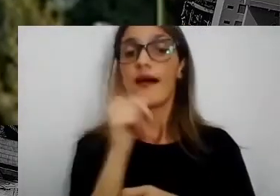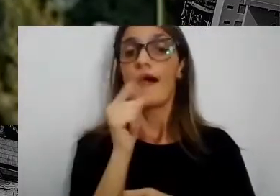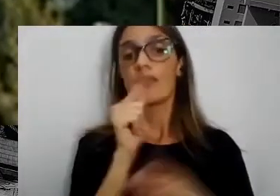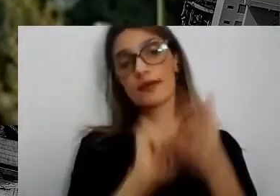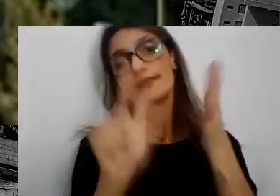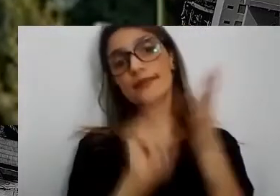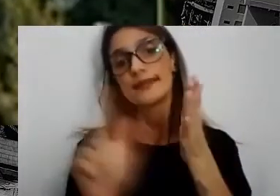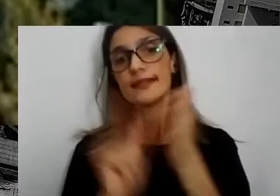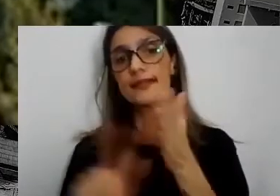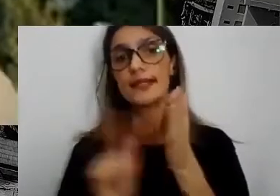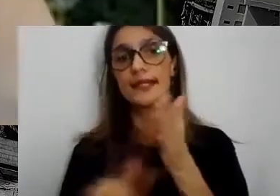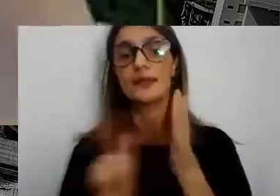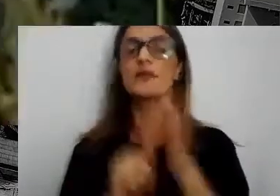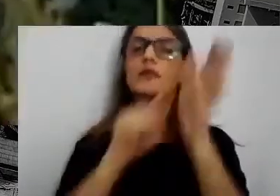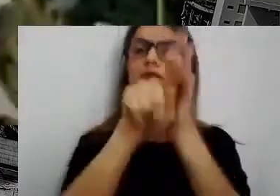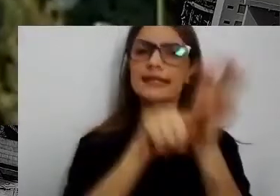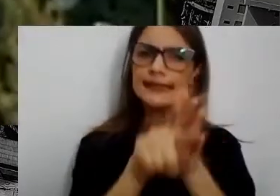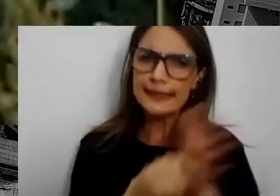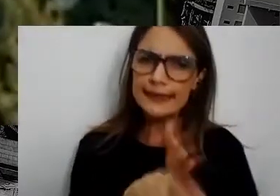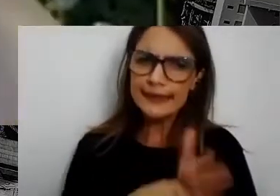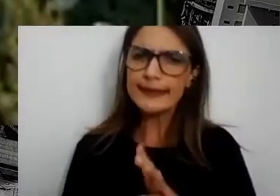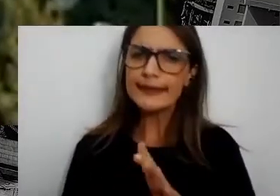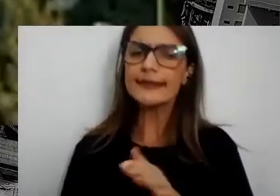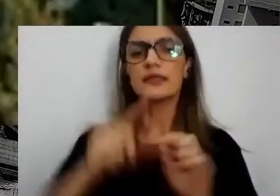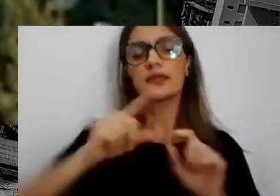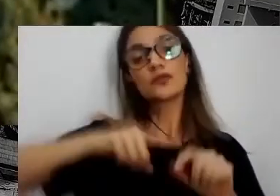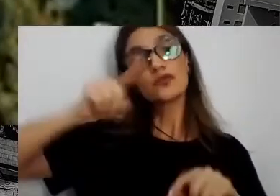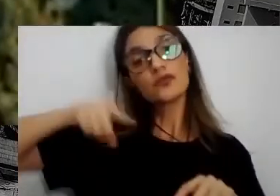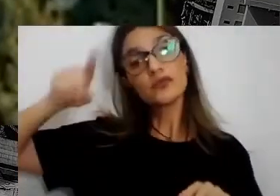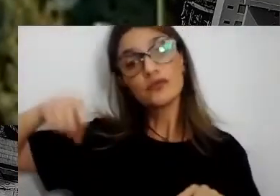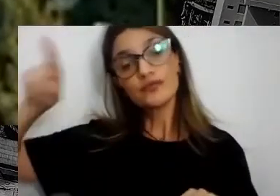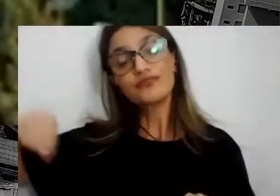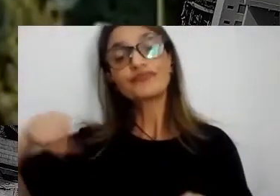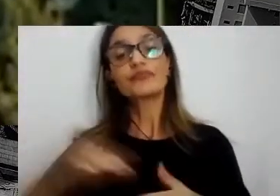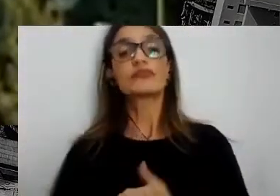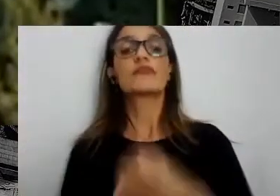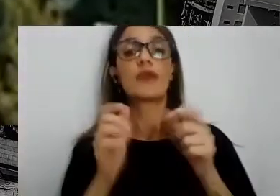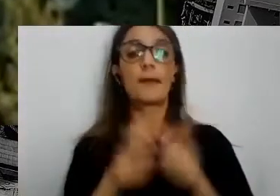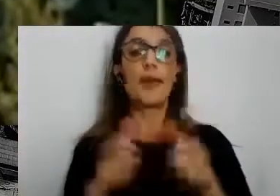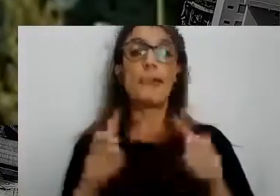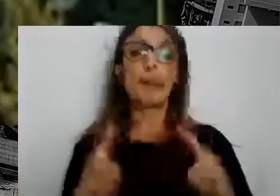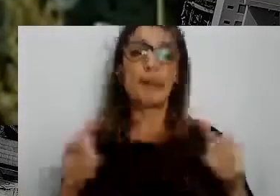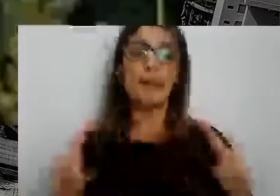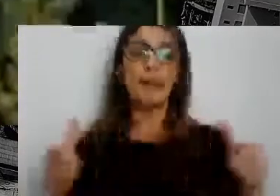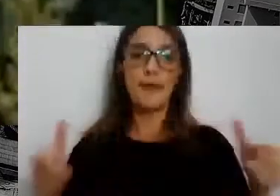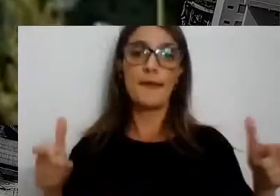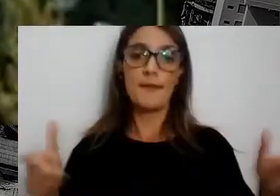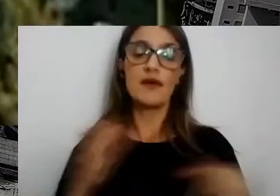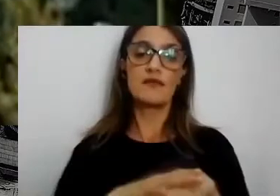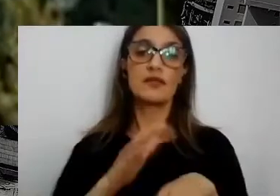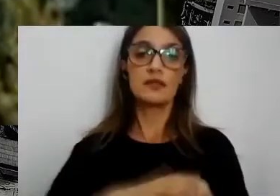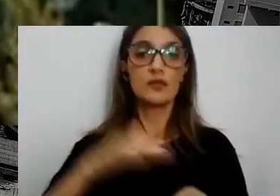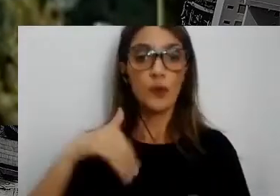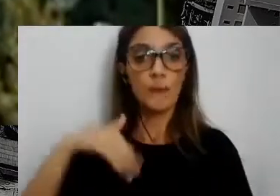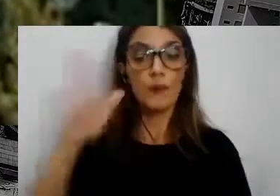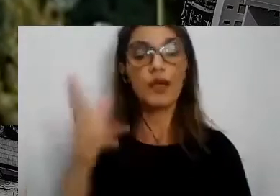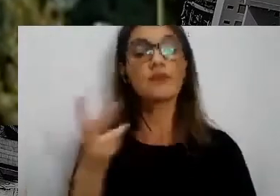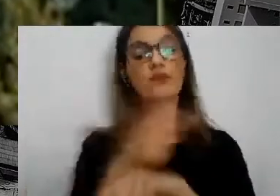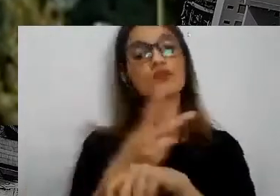mensurando, vai fazendo sentido continuar, crescendo, fazendo mais e buscando mais